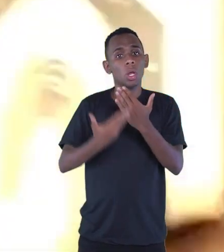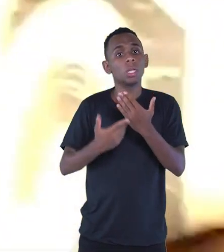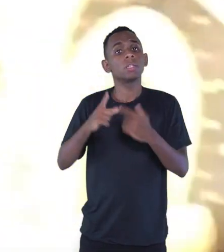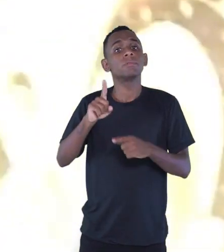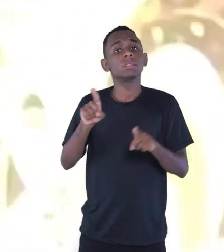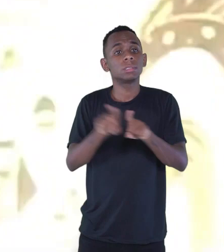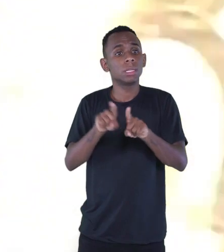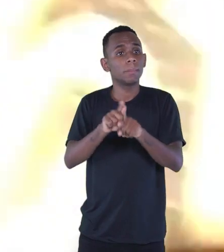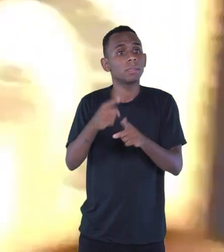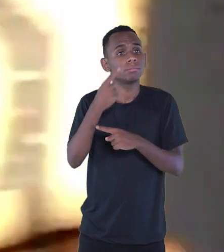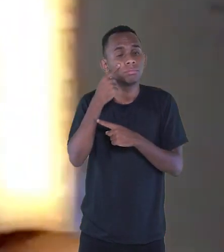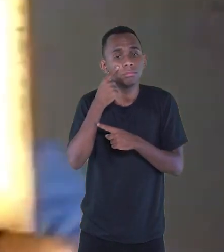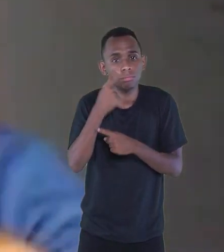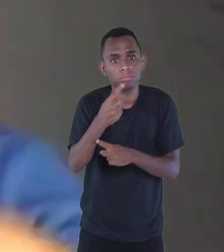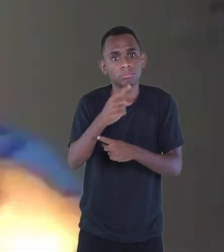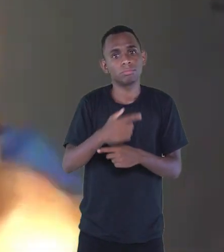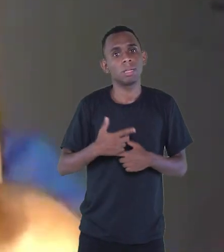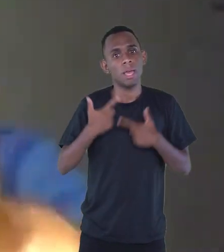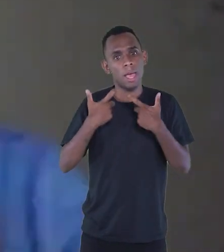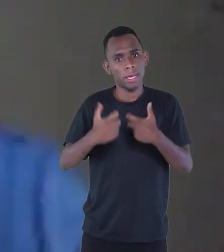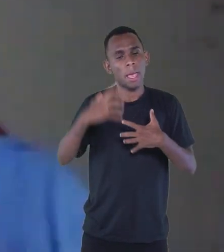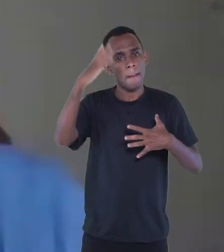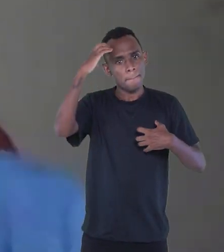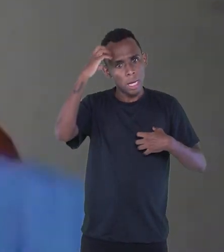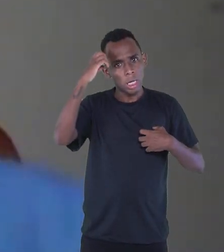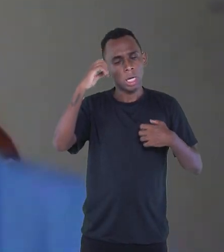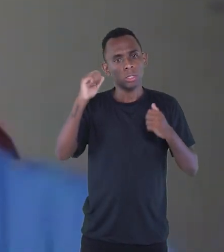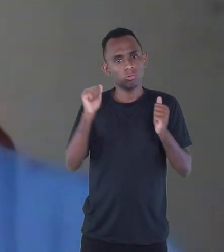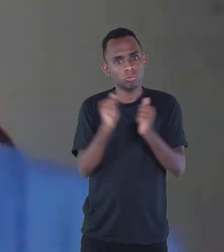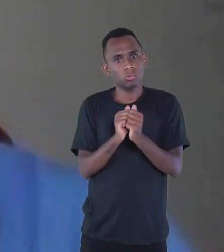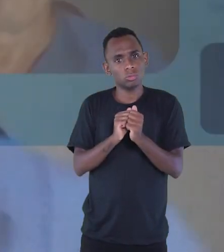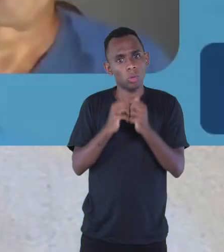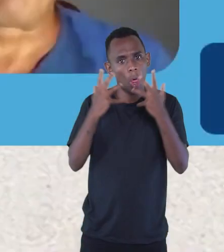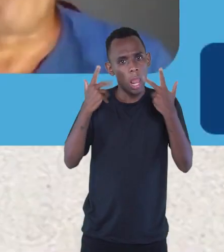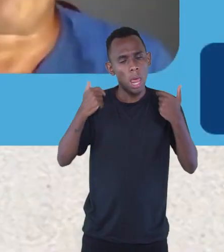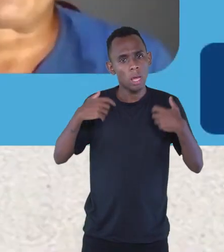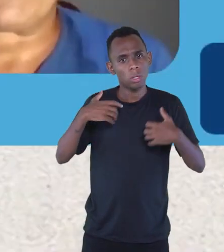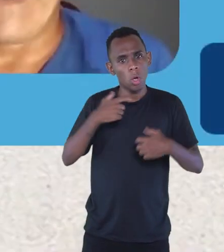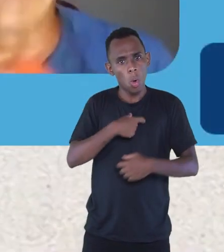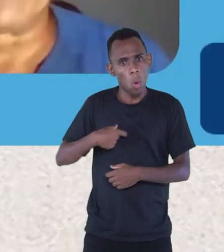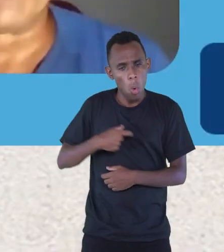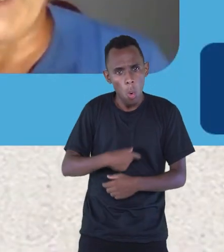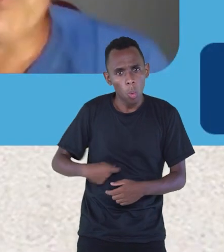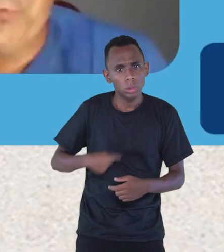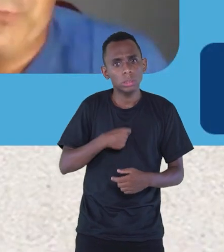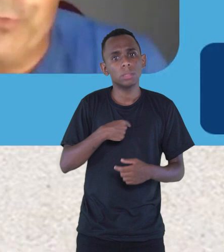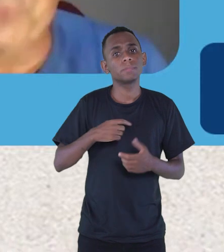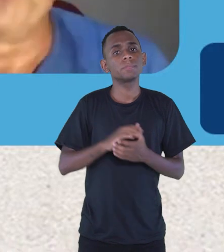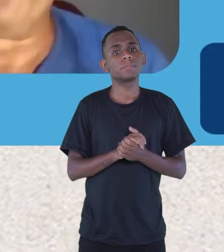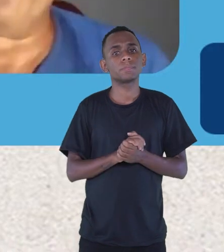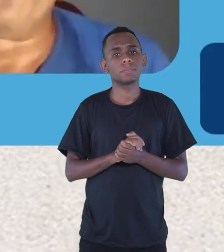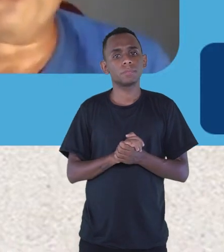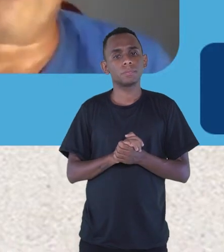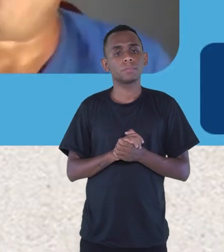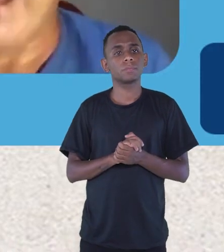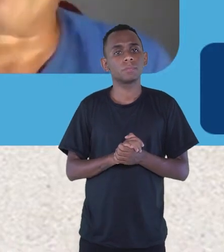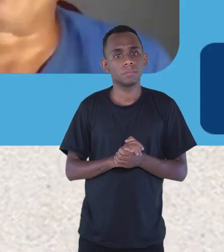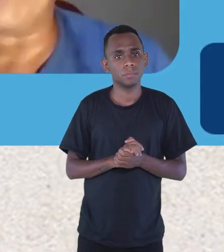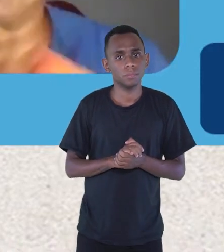A Guerra do Macaco com a Onça. Foi ela que ilustrou também. Por comodidade, já no